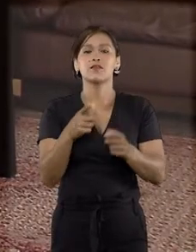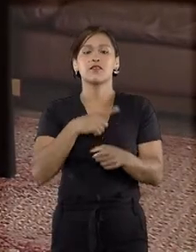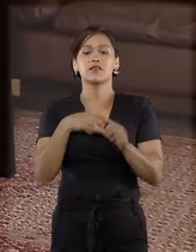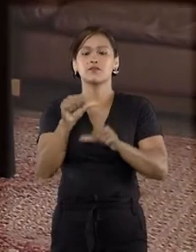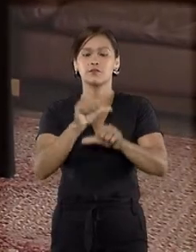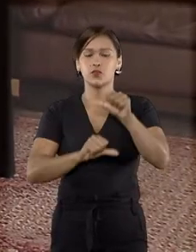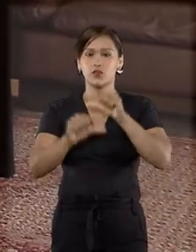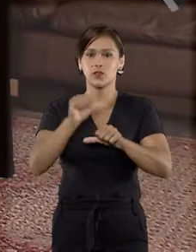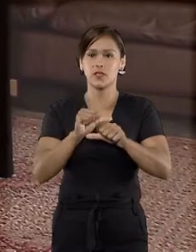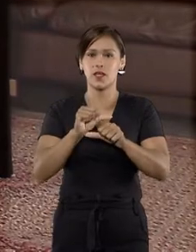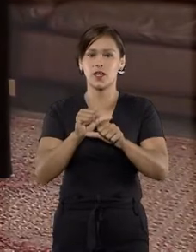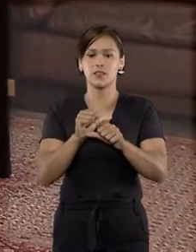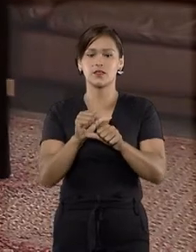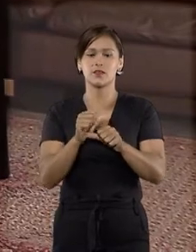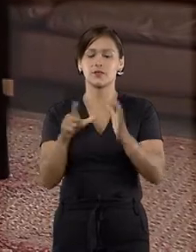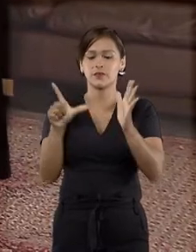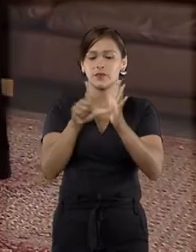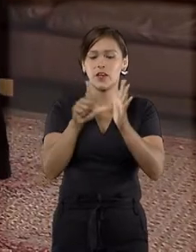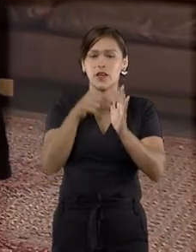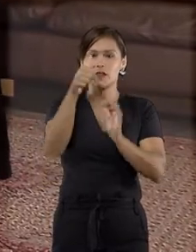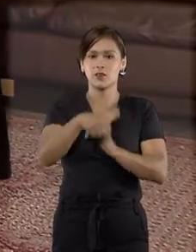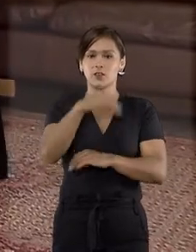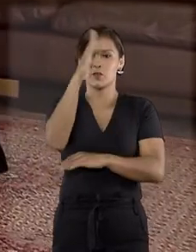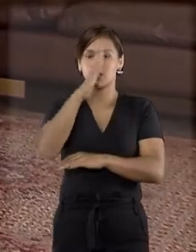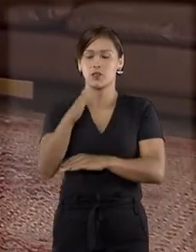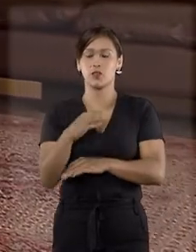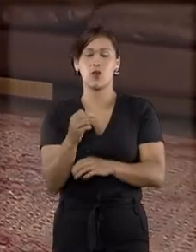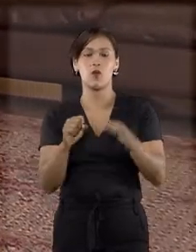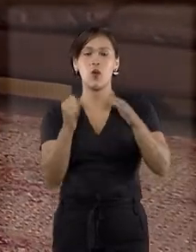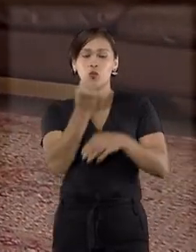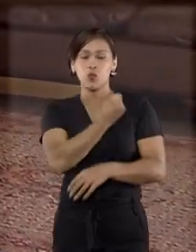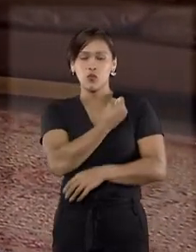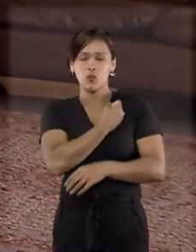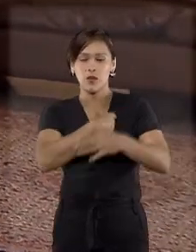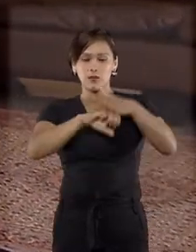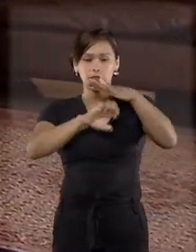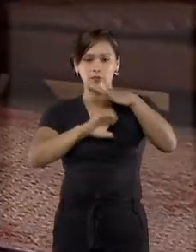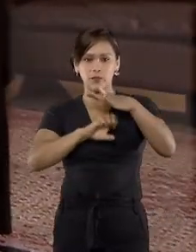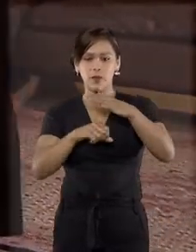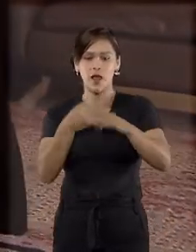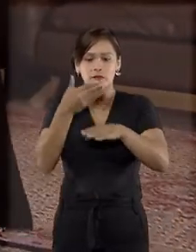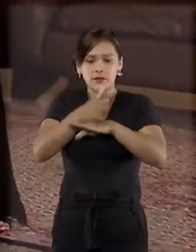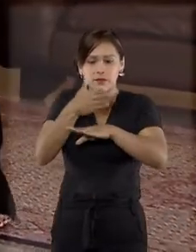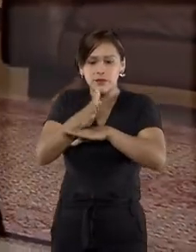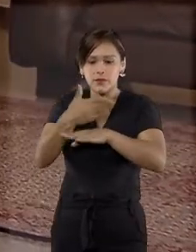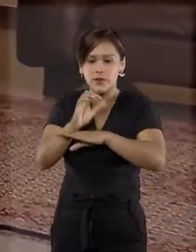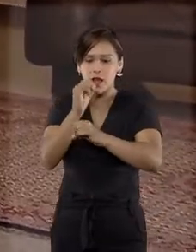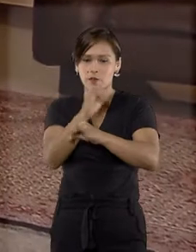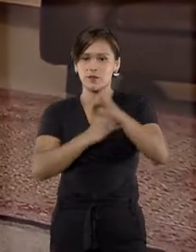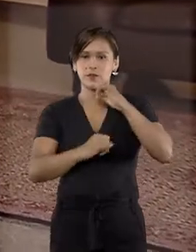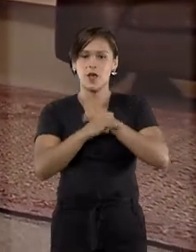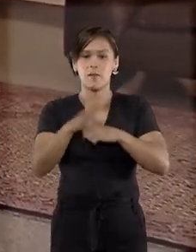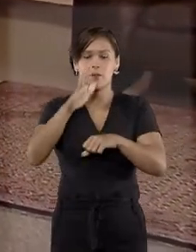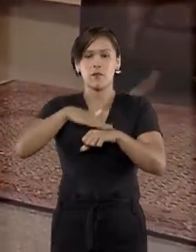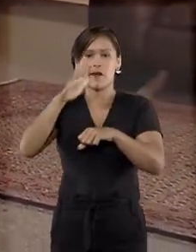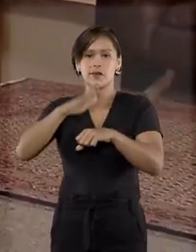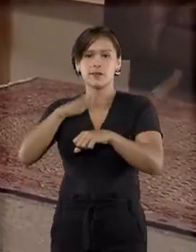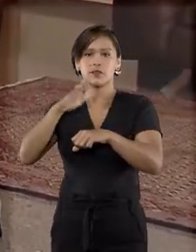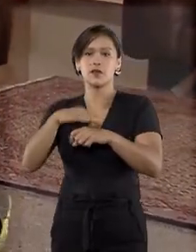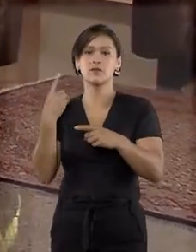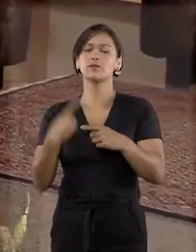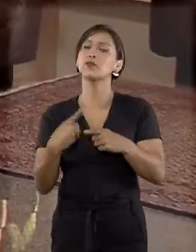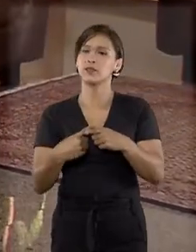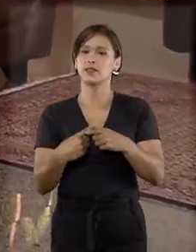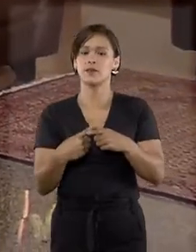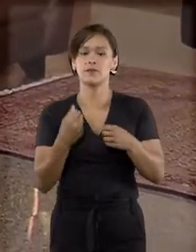transformaram o varejo brasileiro. O número de empresas que investem em plataformas virtuais aumenta a cada dia. E não é para